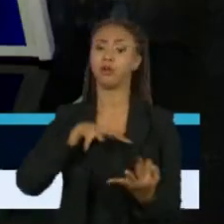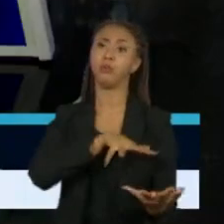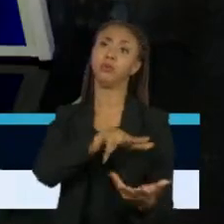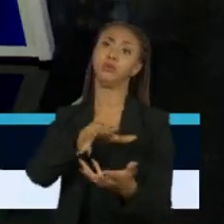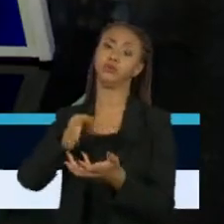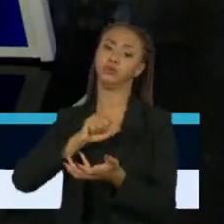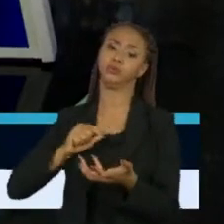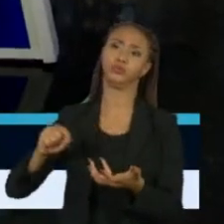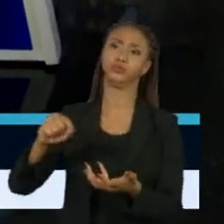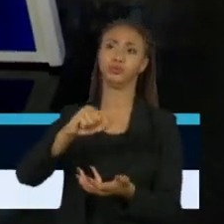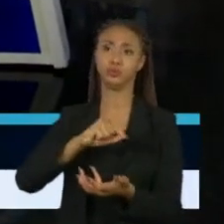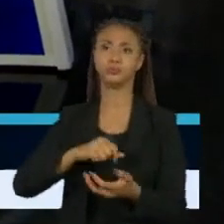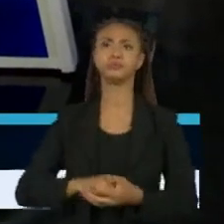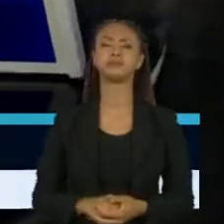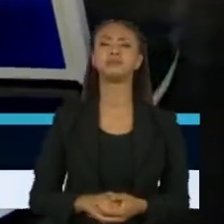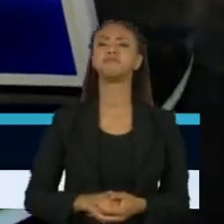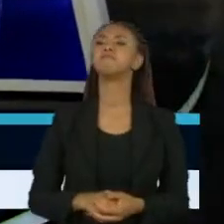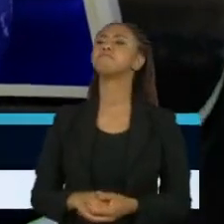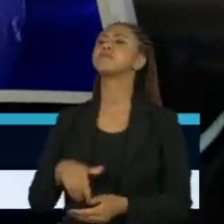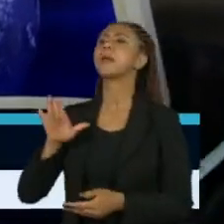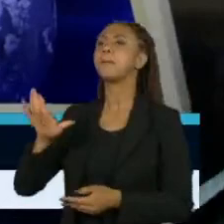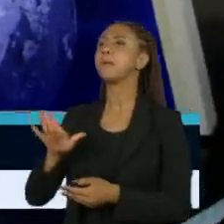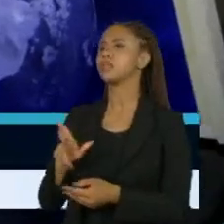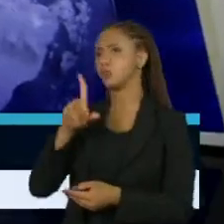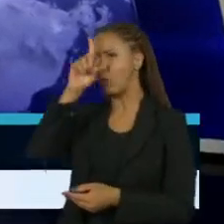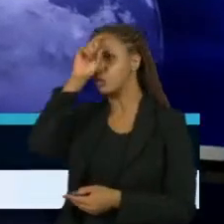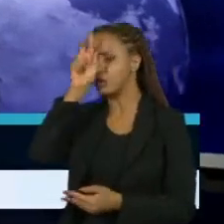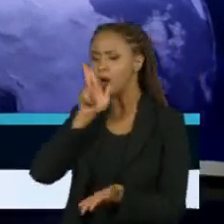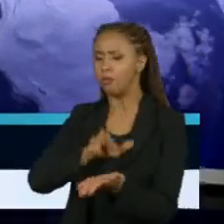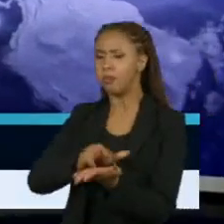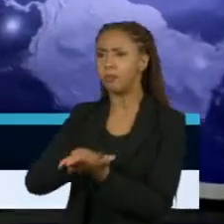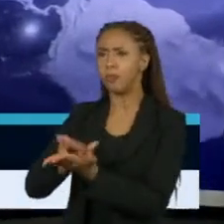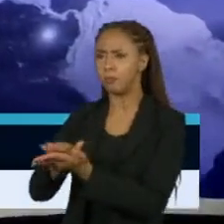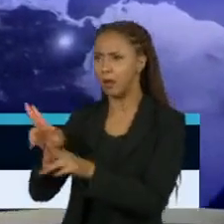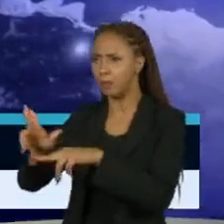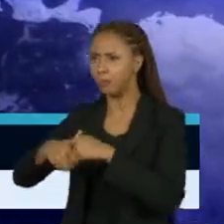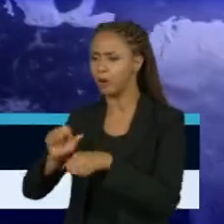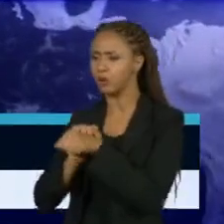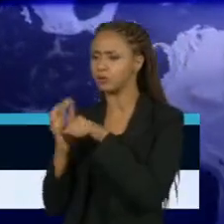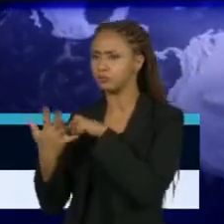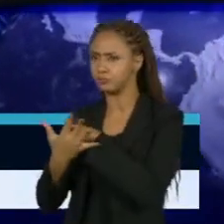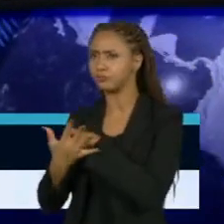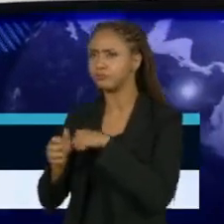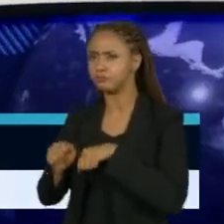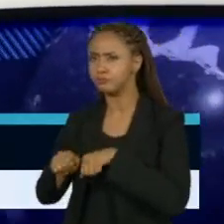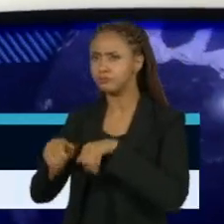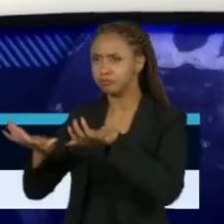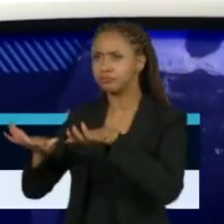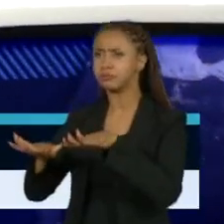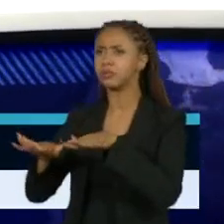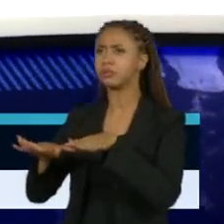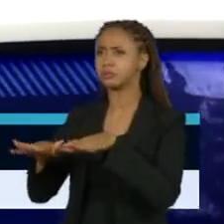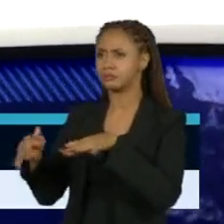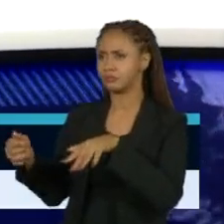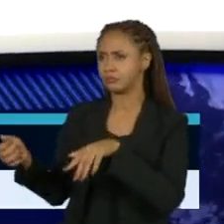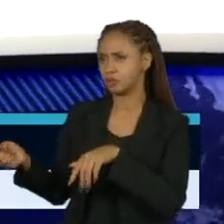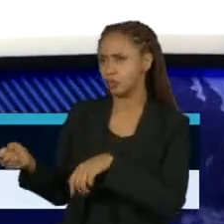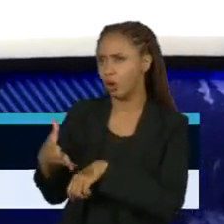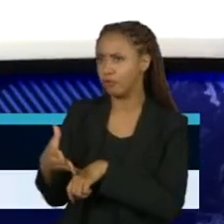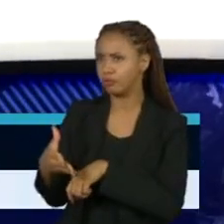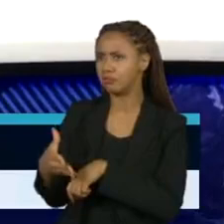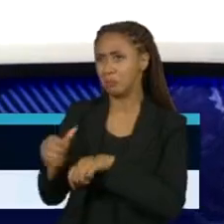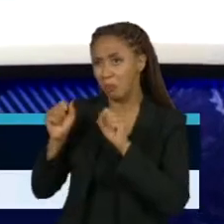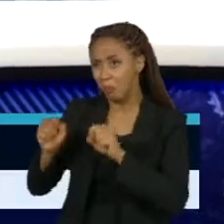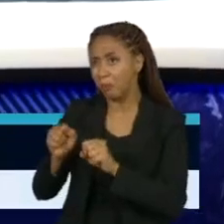As hospitalizações pela Ômicron devem disparar agora, depois das festas de final de ano, doutor Saldiva? É